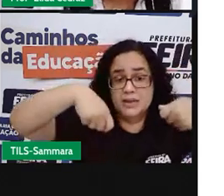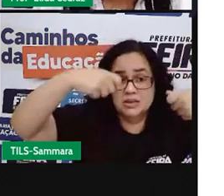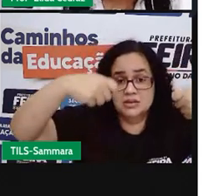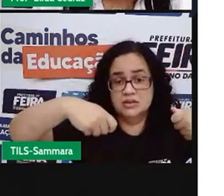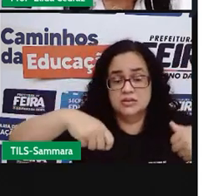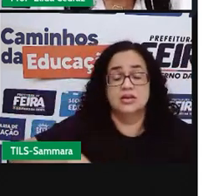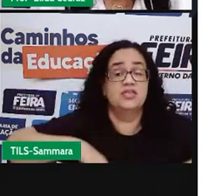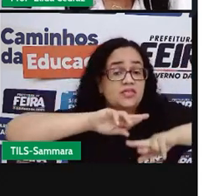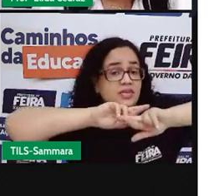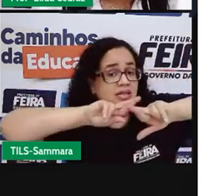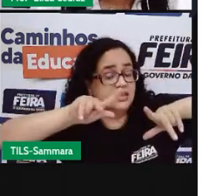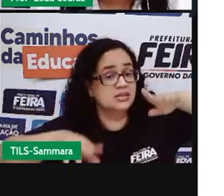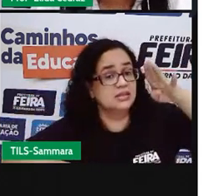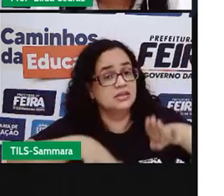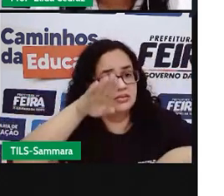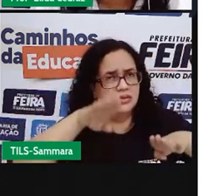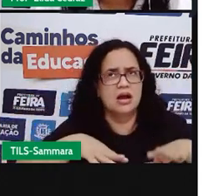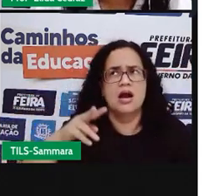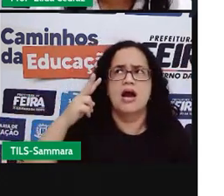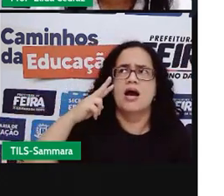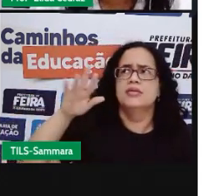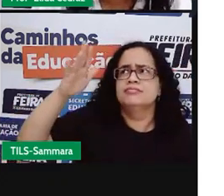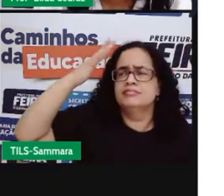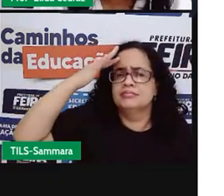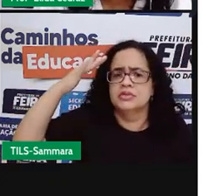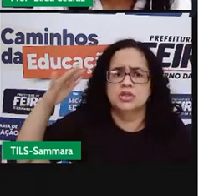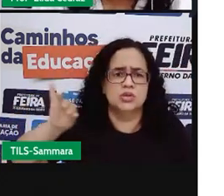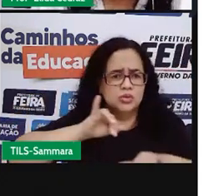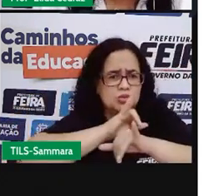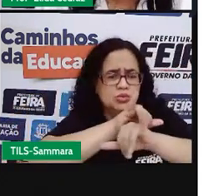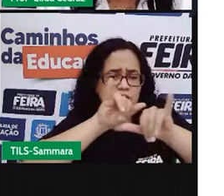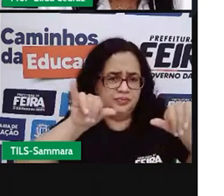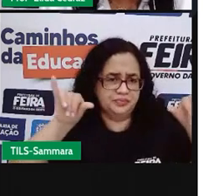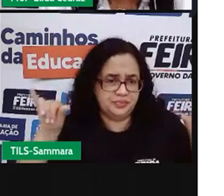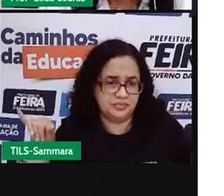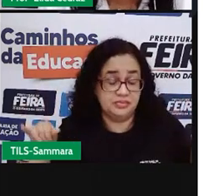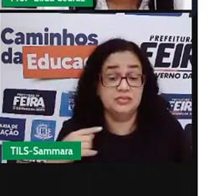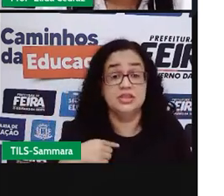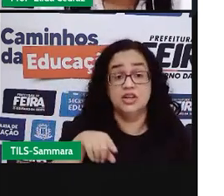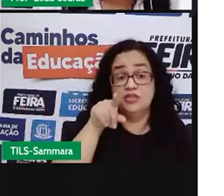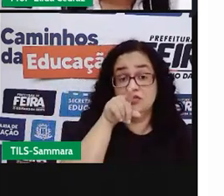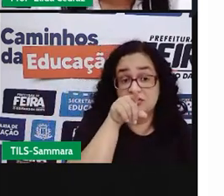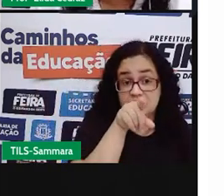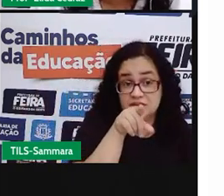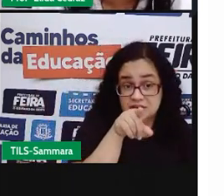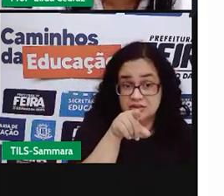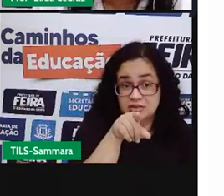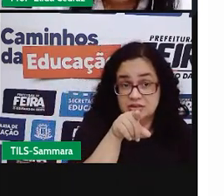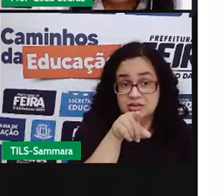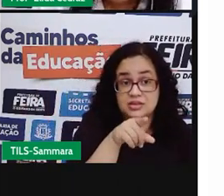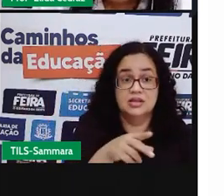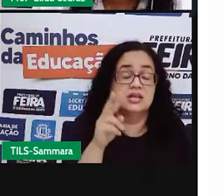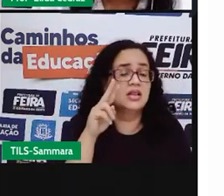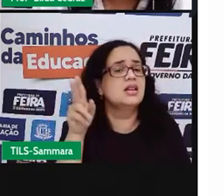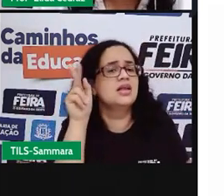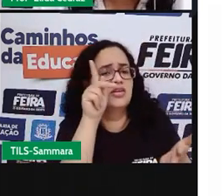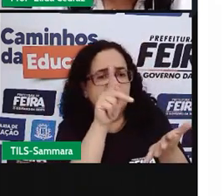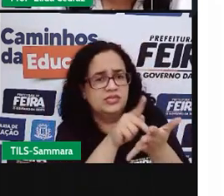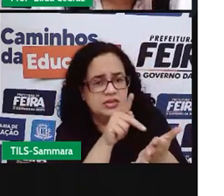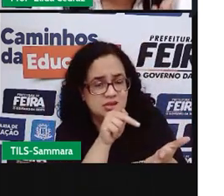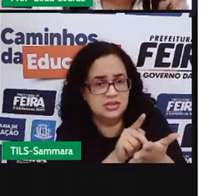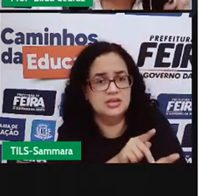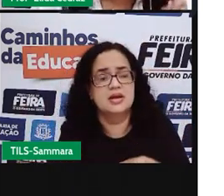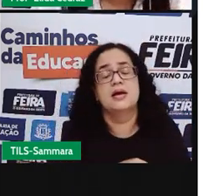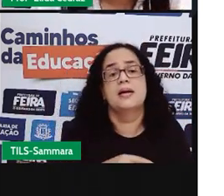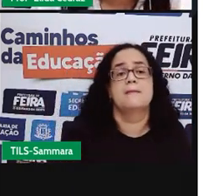E muitas das vezes a ilusão no comercial, na propaganda, faz com que você fique convencido de que aquilo é verdade. Mas